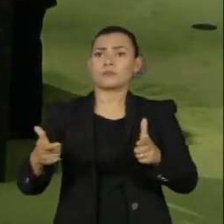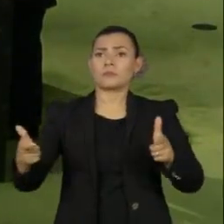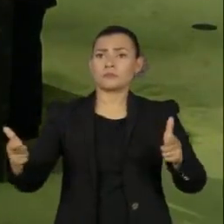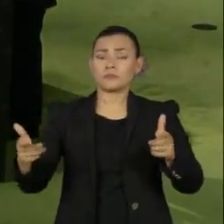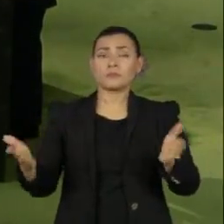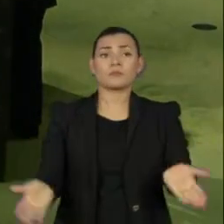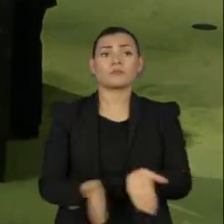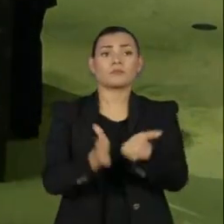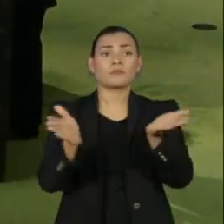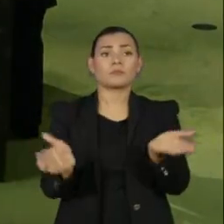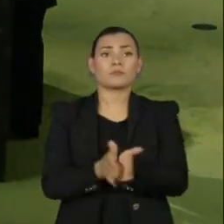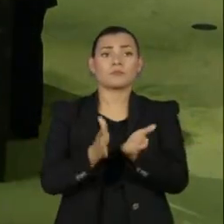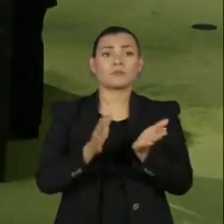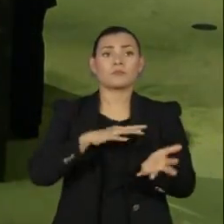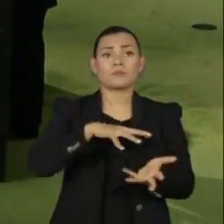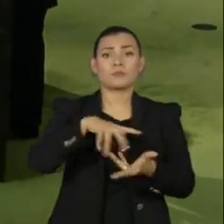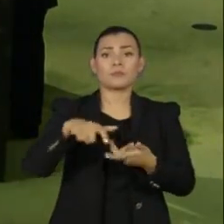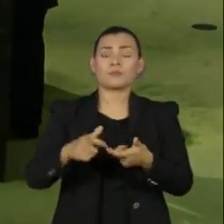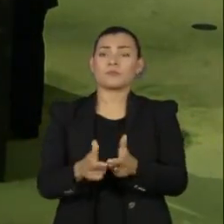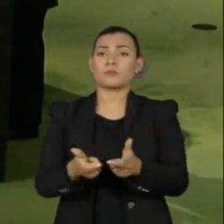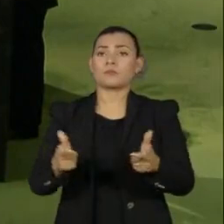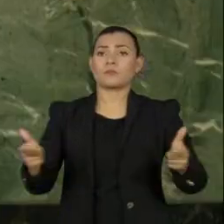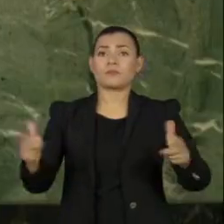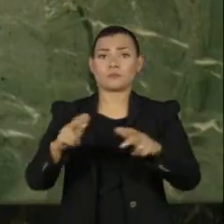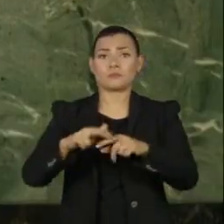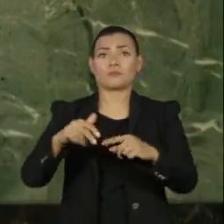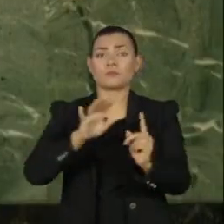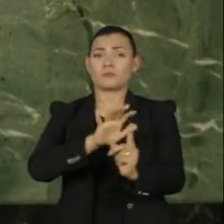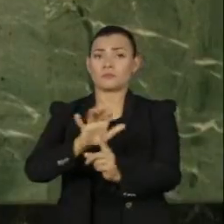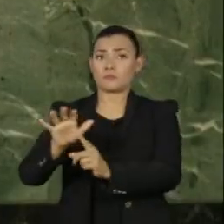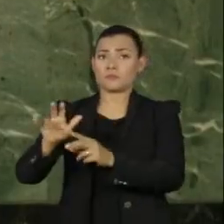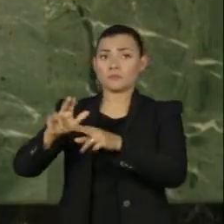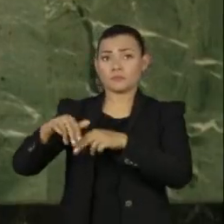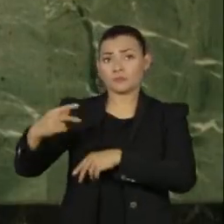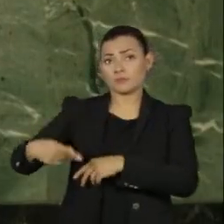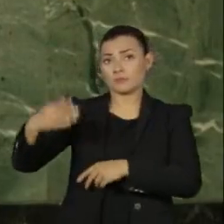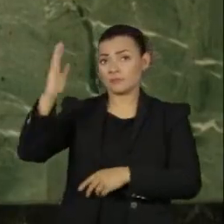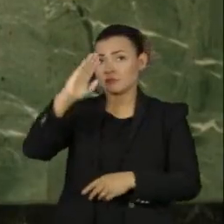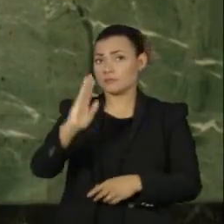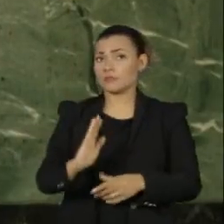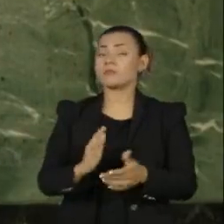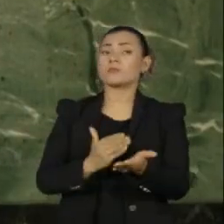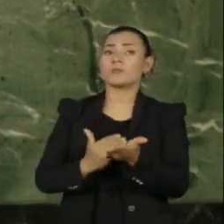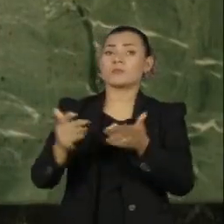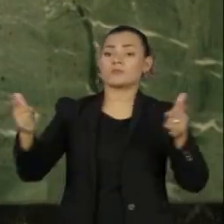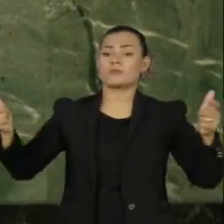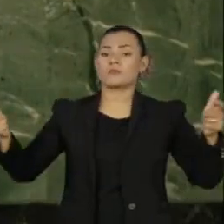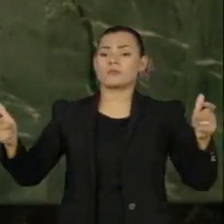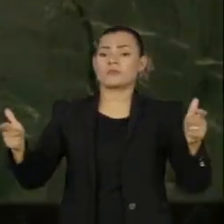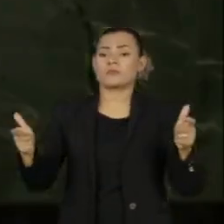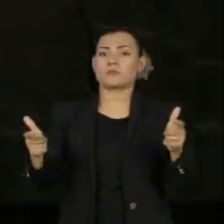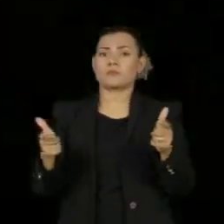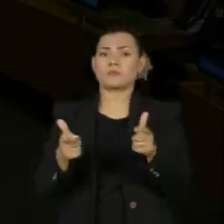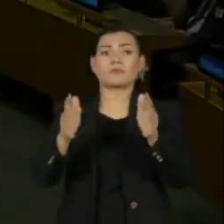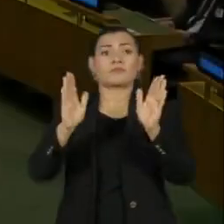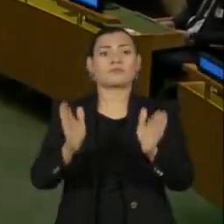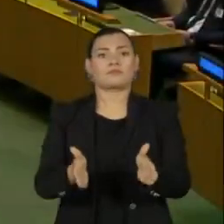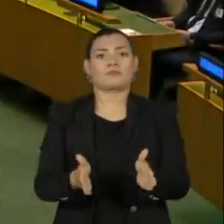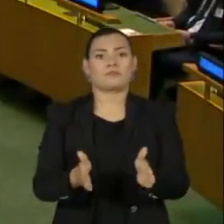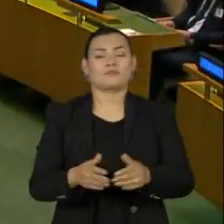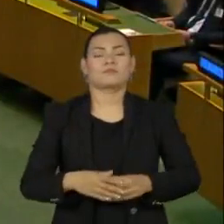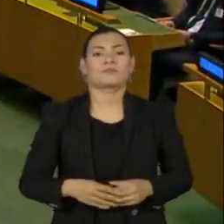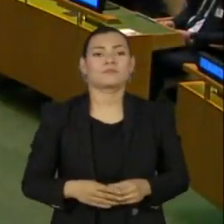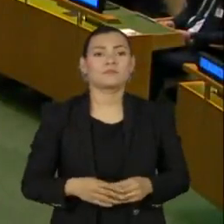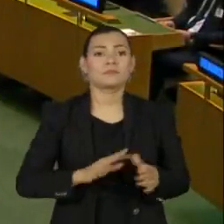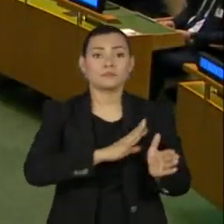pobreza aumentou em todo o mundo sob o impacto da pandemia. No Brasil, ela já começou a cair de forma acentuada. E